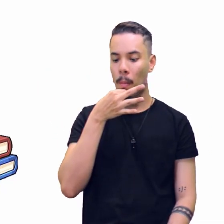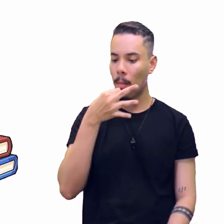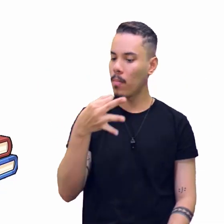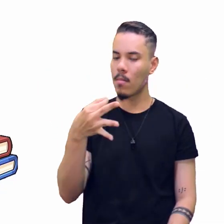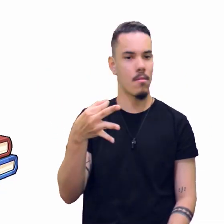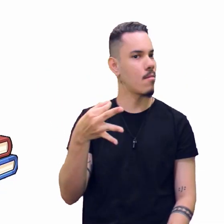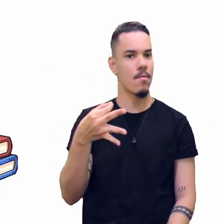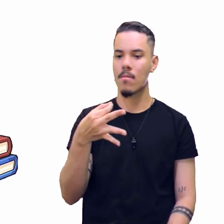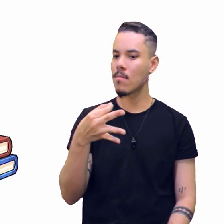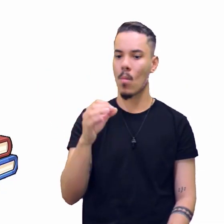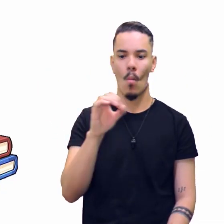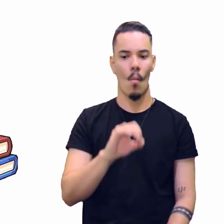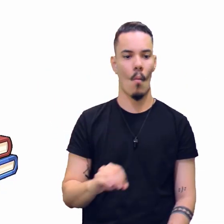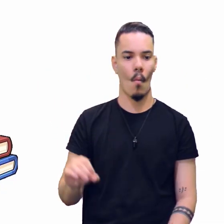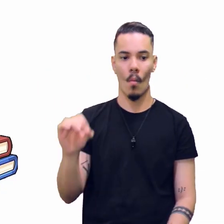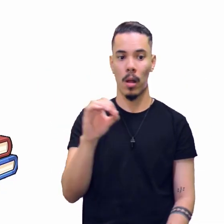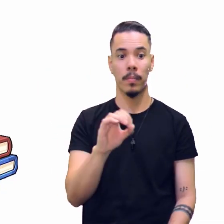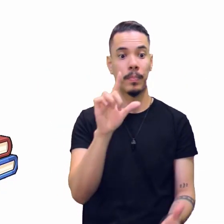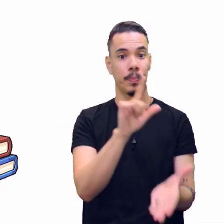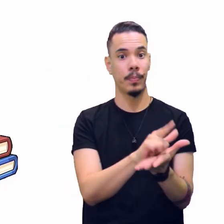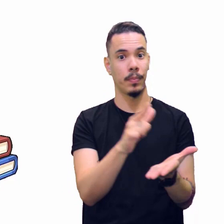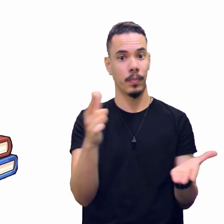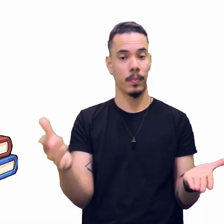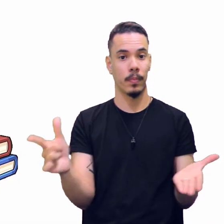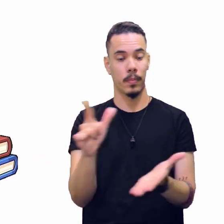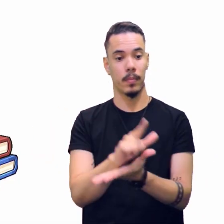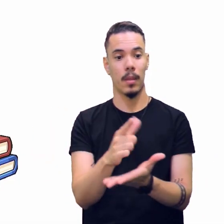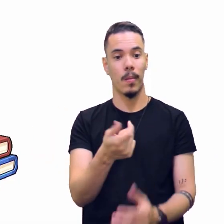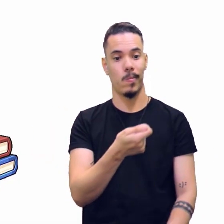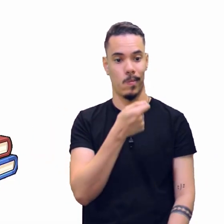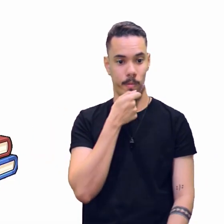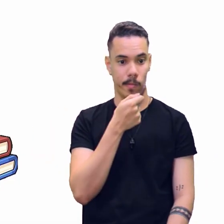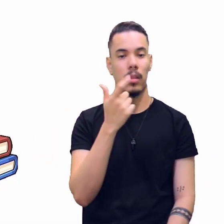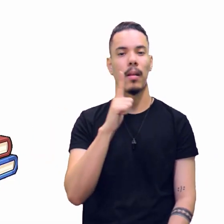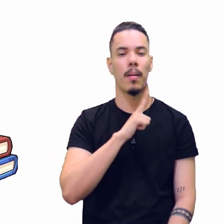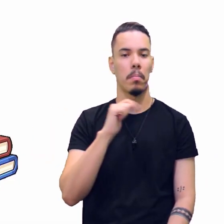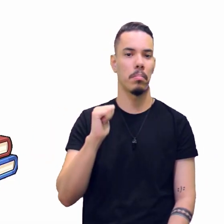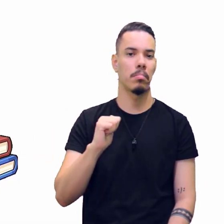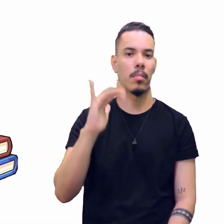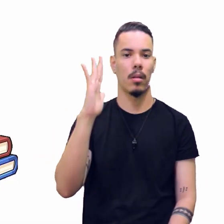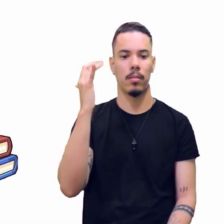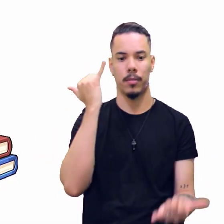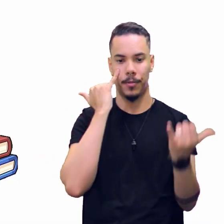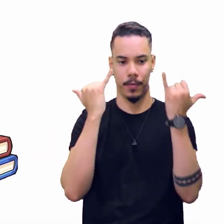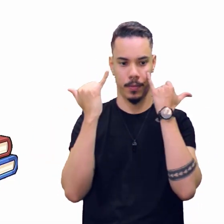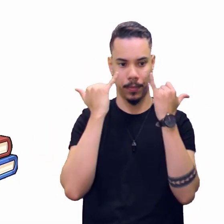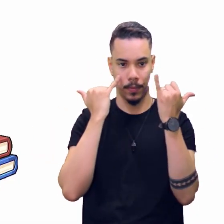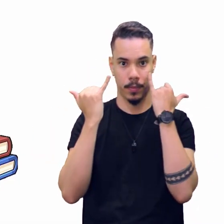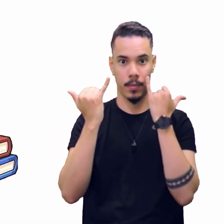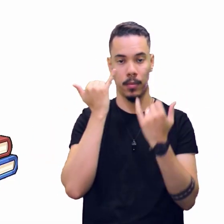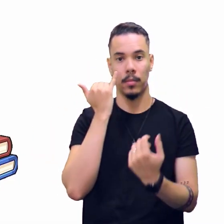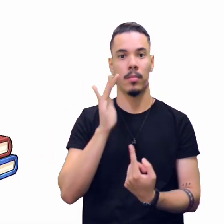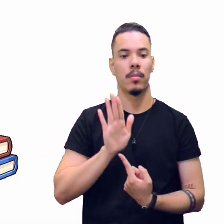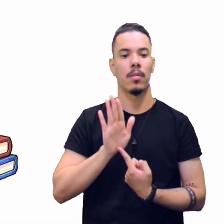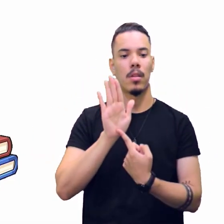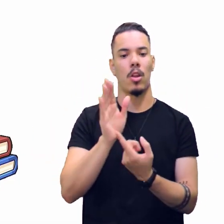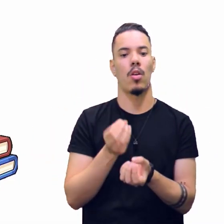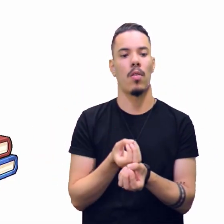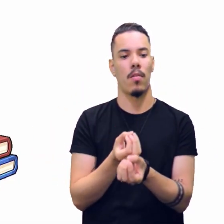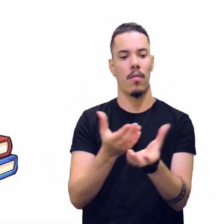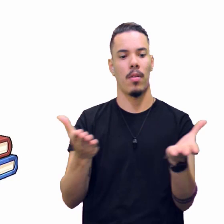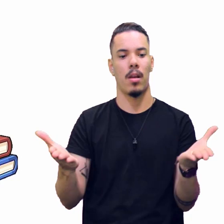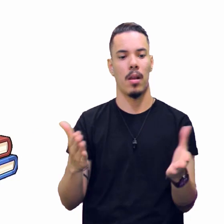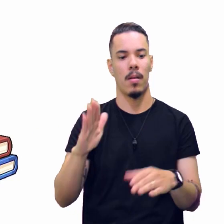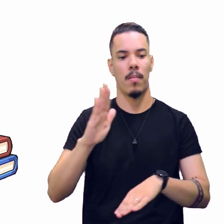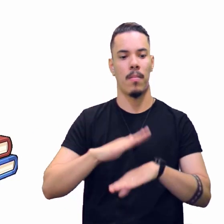Reportagem. Ela apresenta mais informações e oferece um relato mais bom,